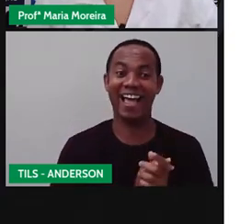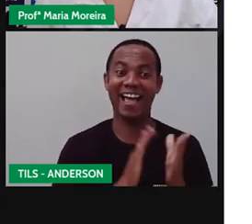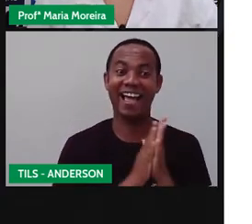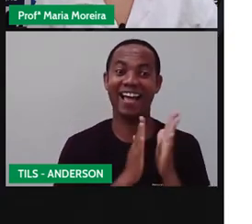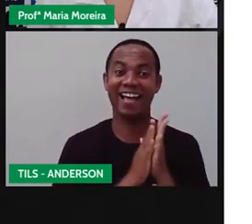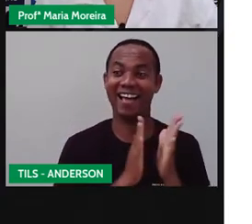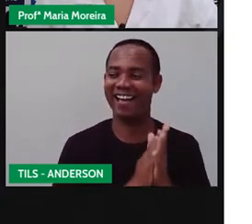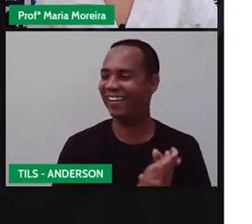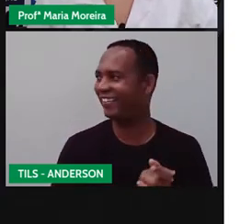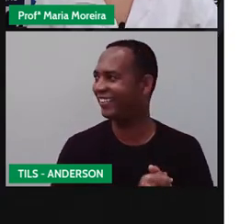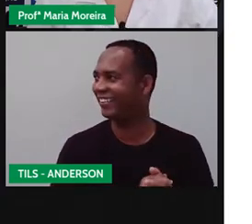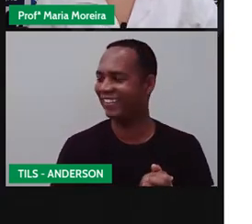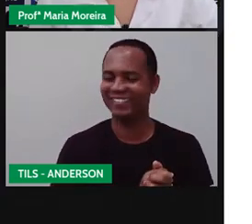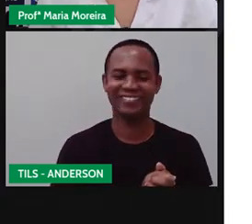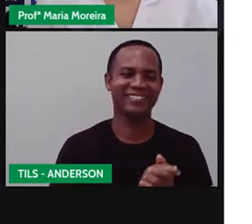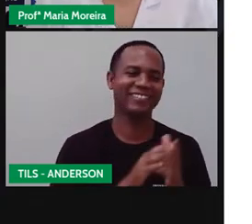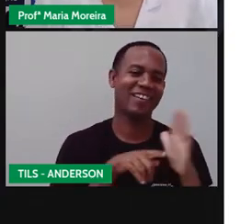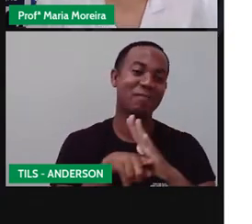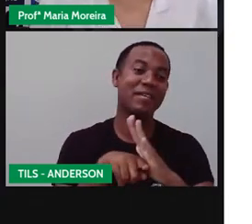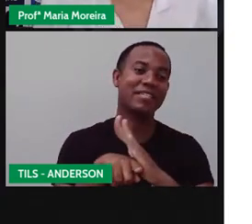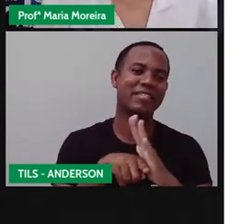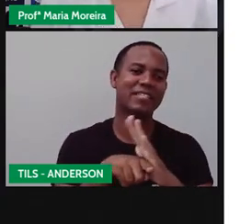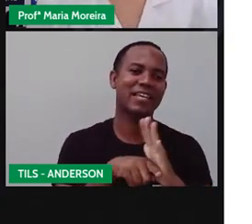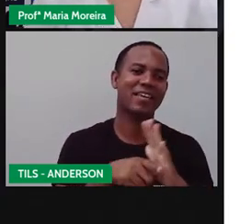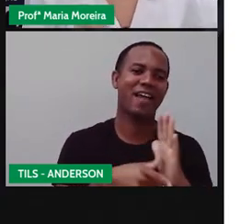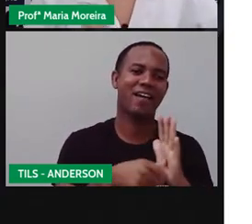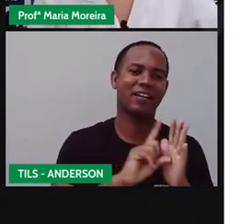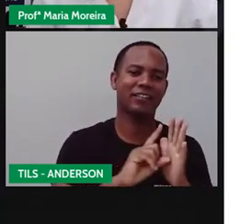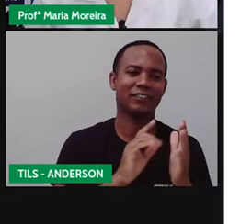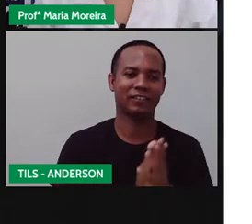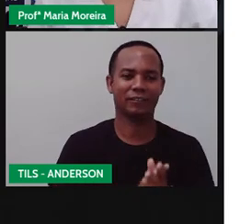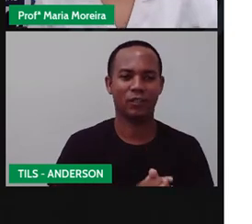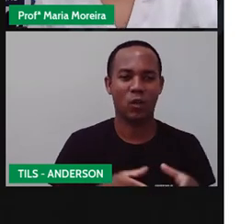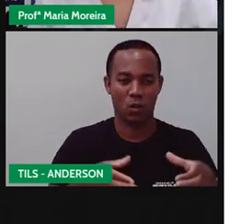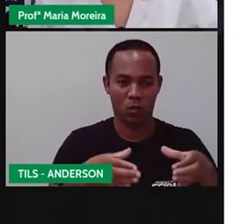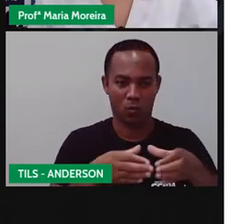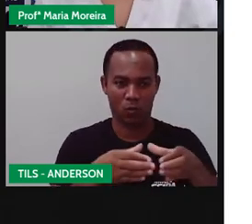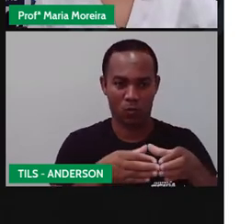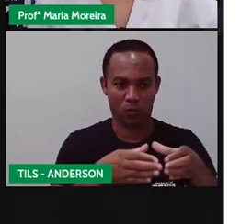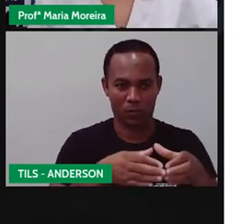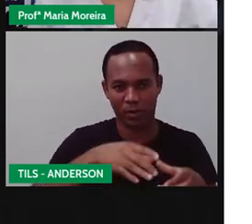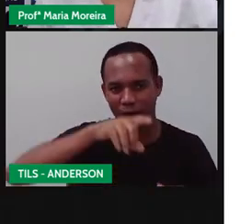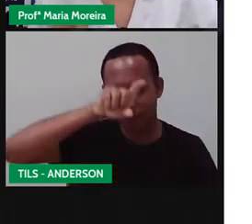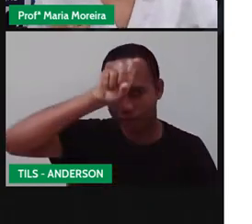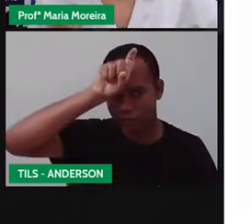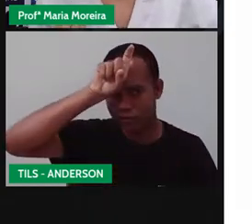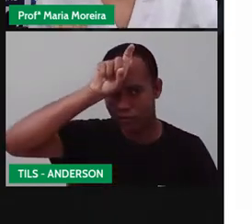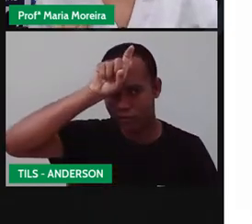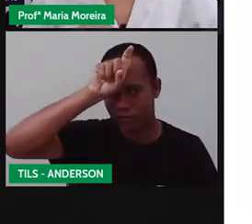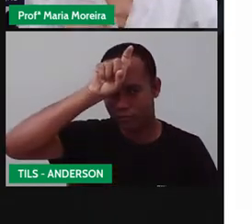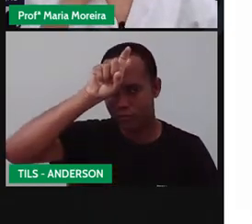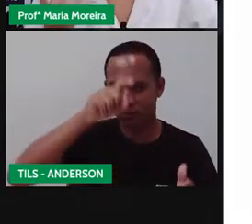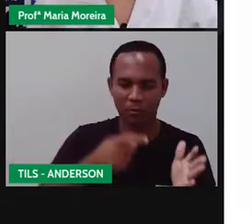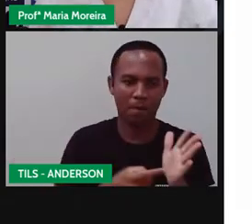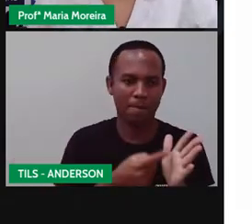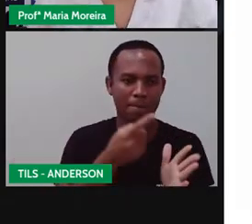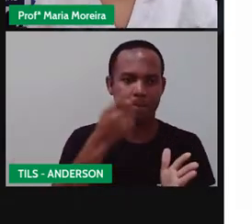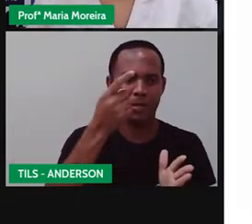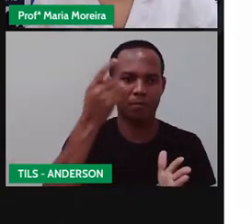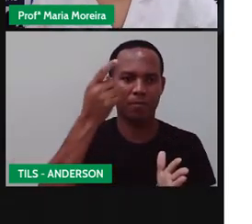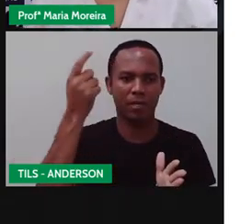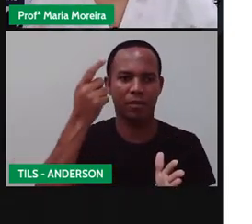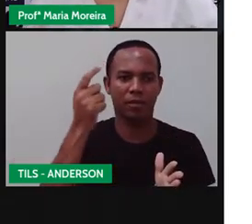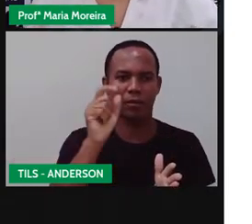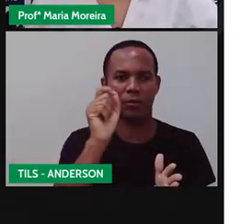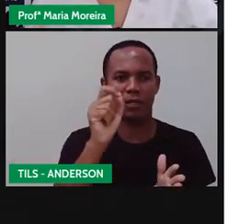Ah, ele estudou, gente. Os egípcios, né? Criaram os primeiros símbolos que